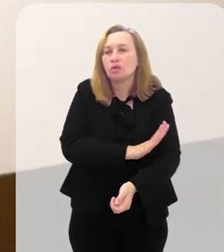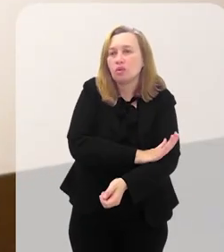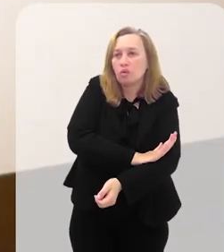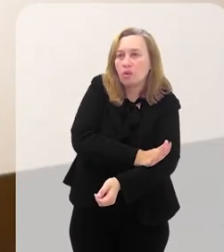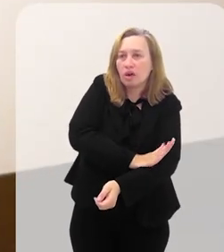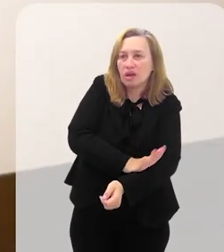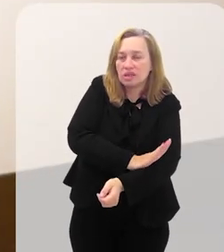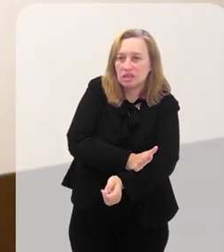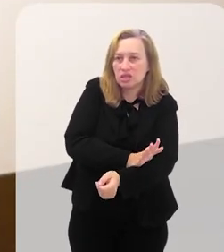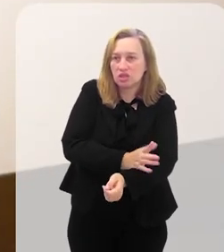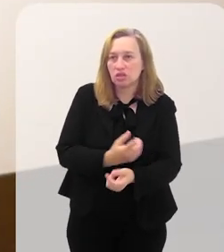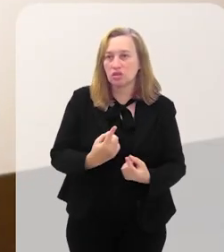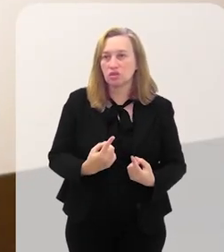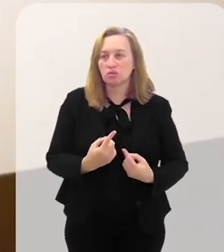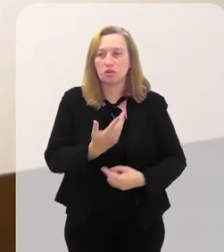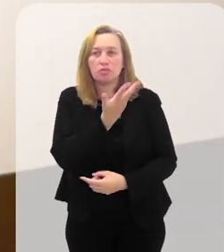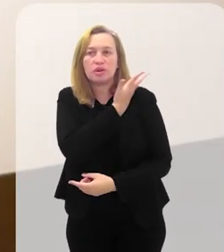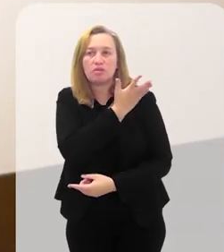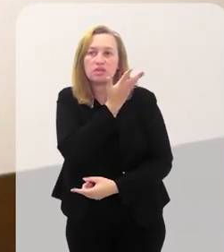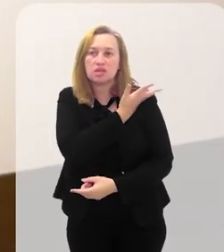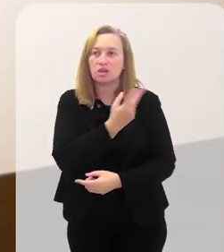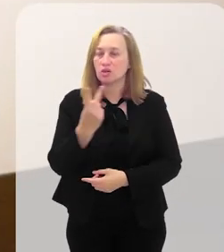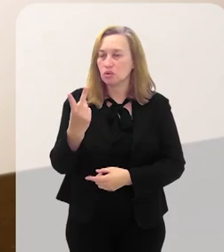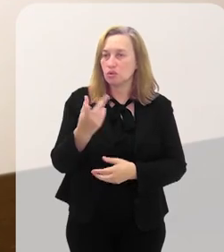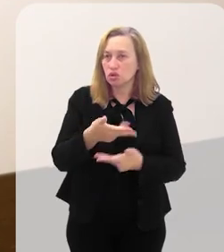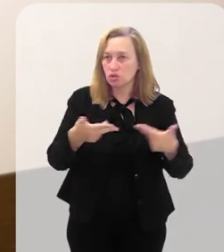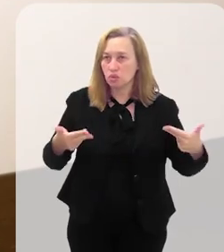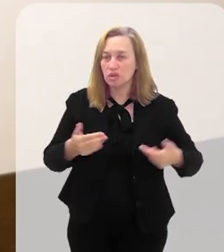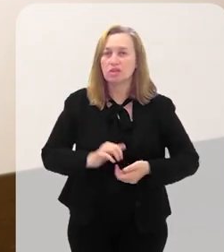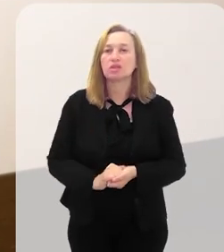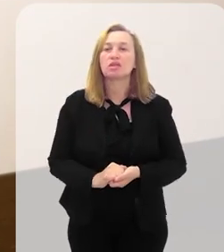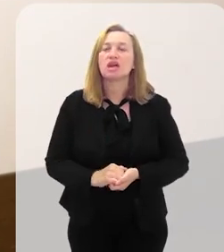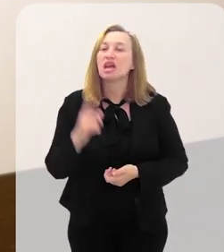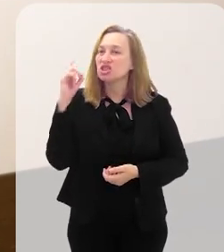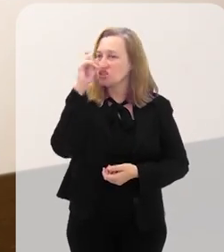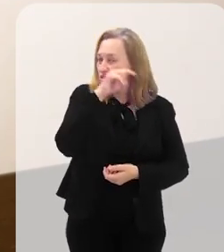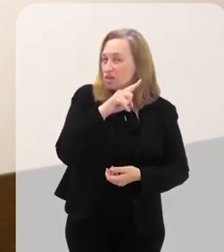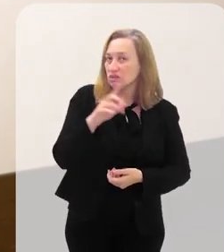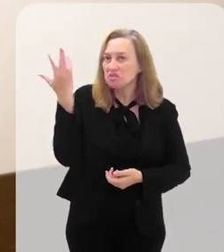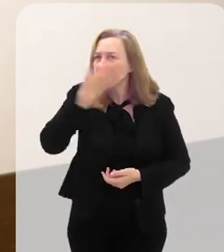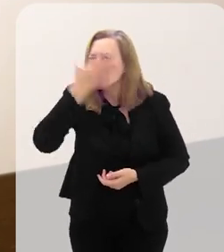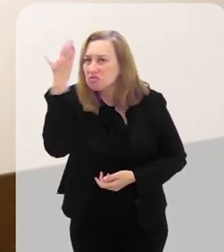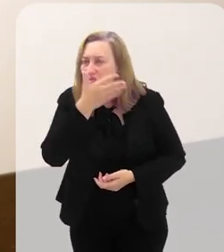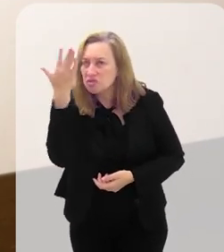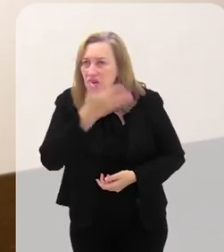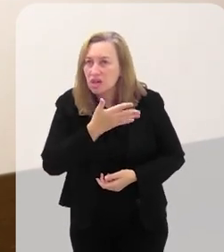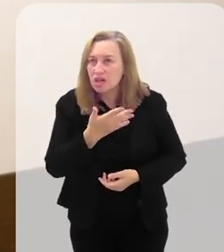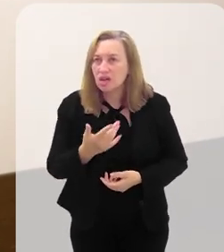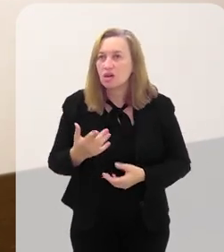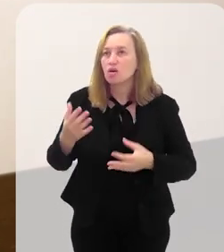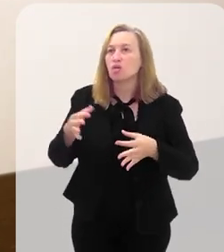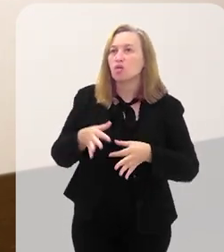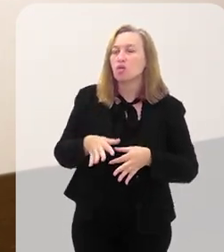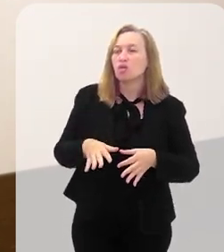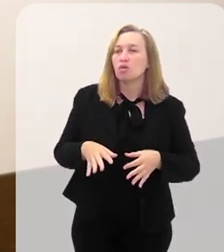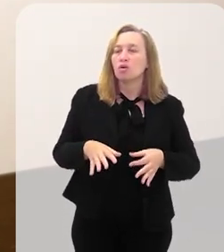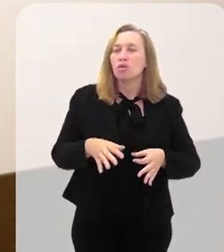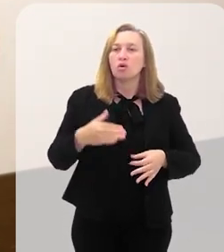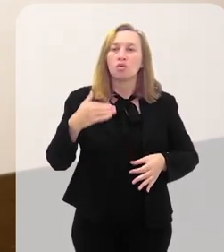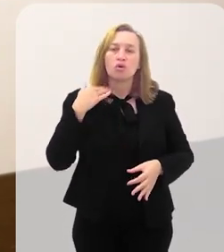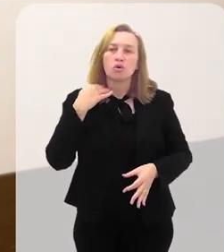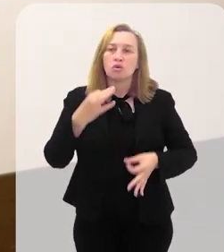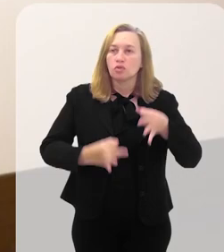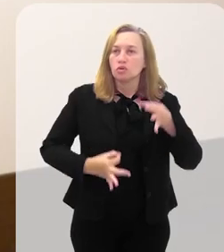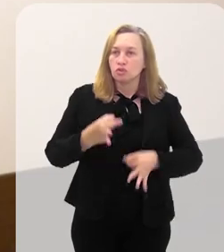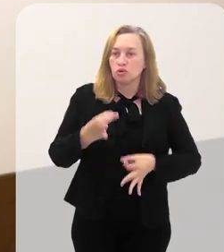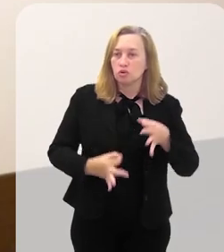racismo é a intolerância. São duas coisas que estão na gênese. Então, é muito difícil você não ver olhar para o judiciário e não ver isso